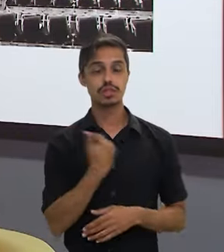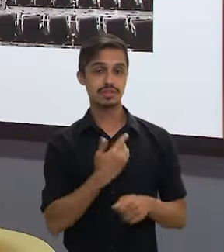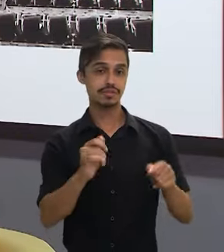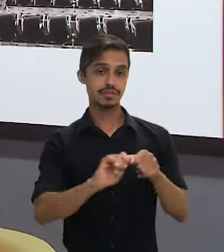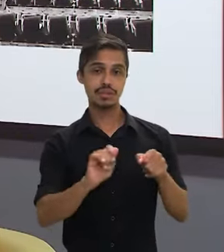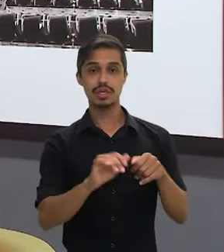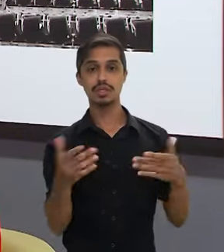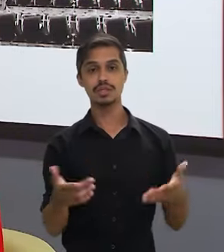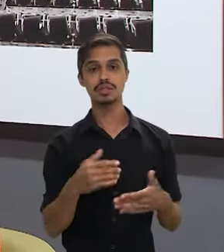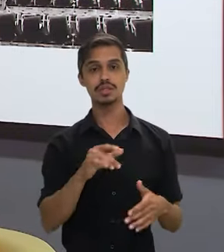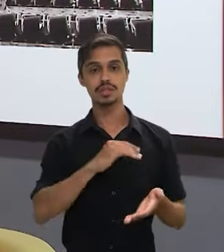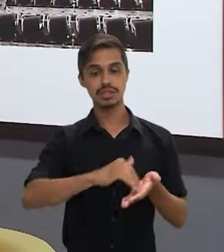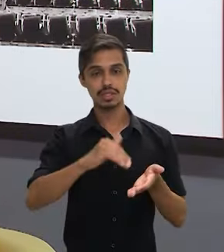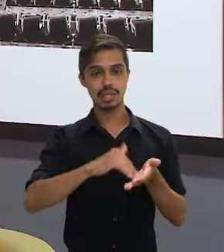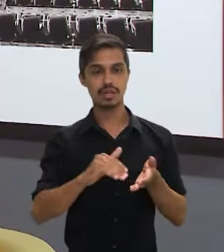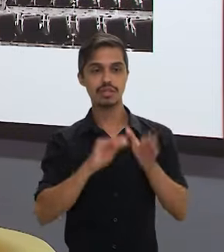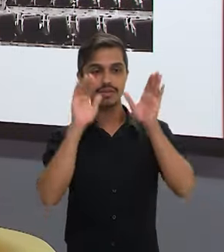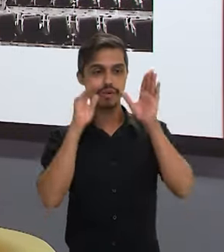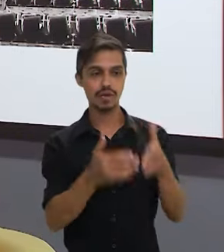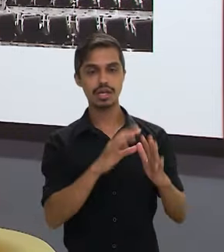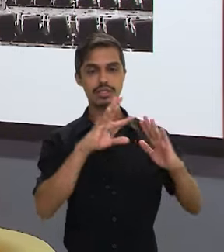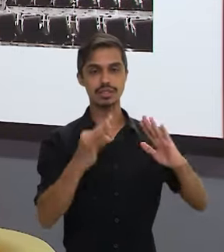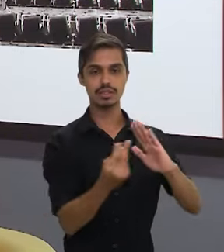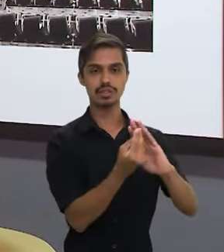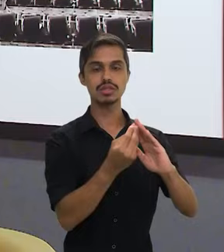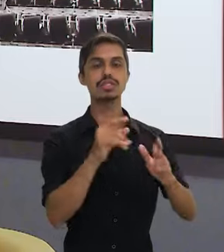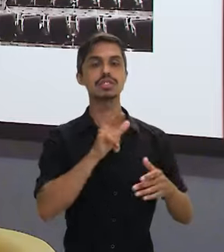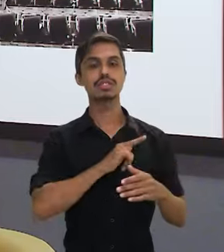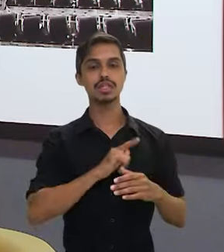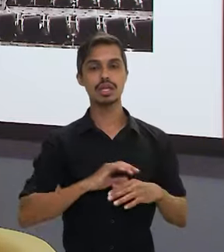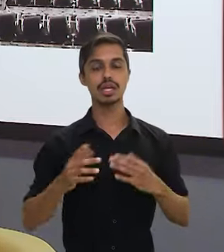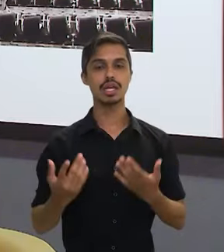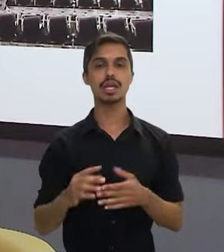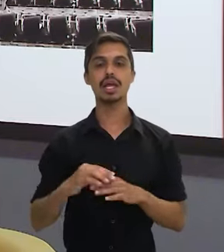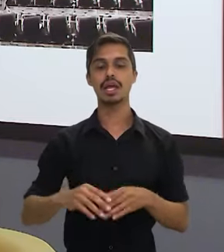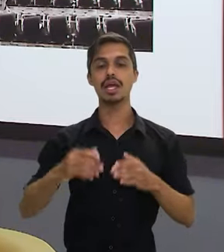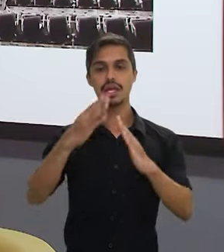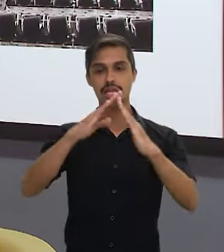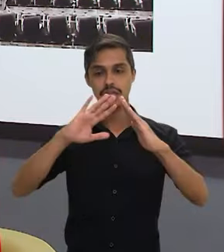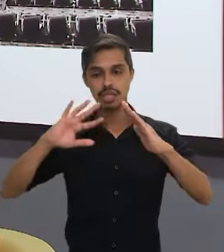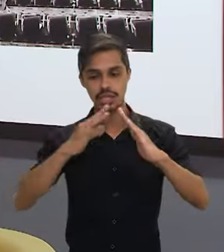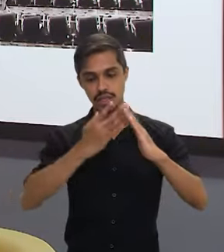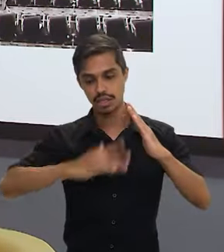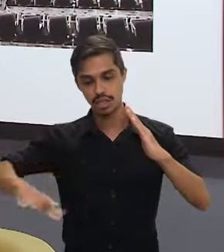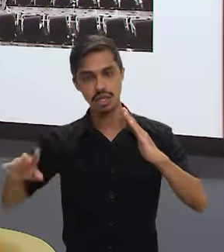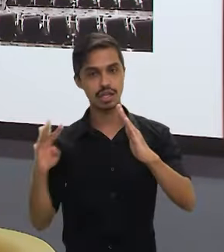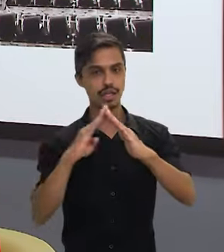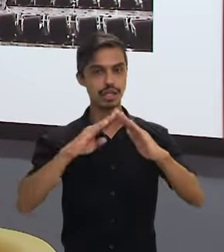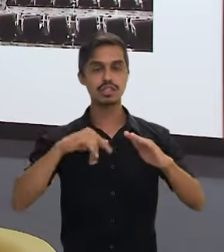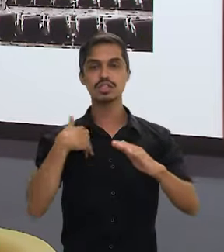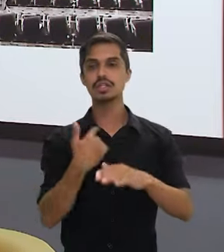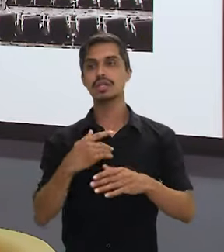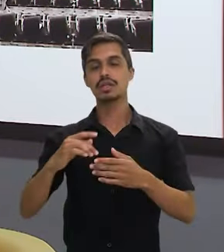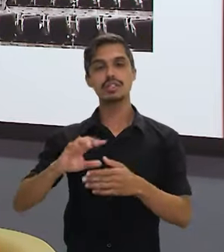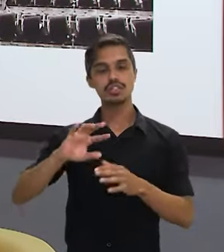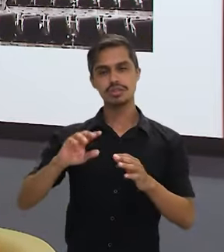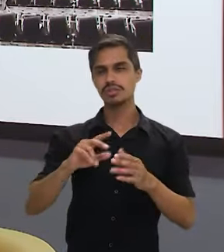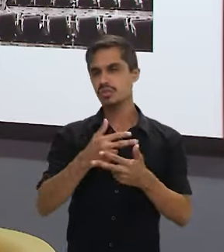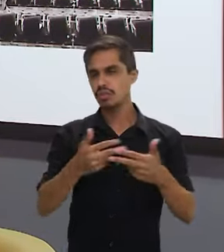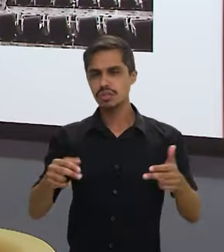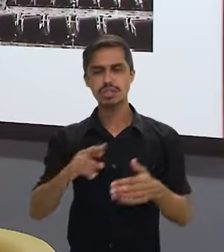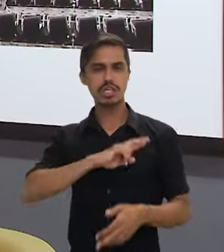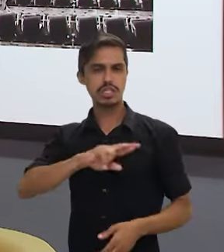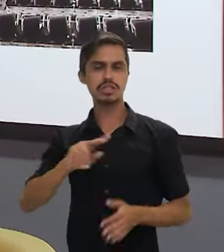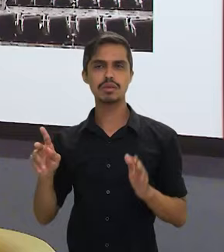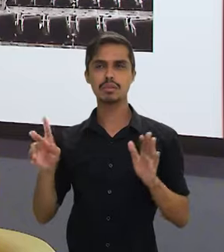E é o que a gente tem feito. Nós temos uma secretaria voltada para quilombos, povos de terreiros, matriz africana, e cada dia que passa, a cada dia que passa, a gente tem